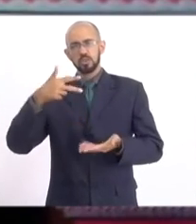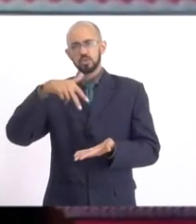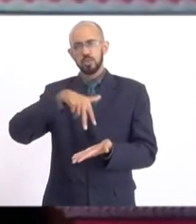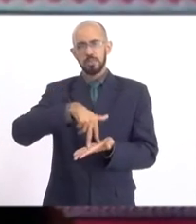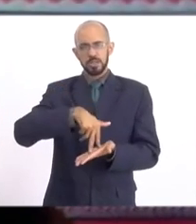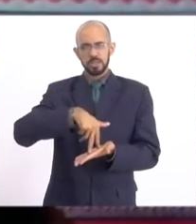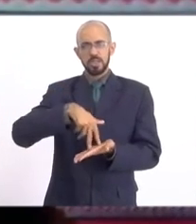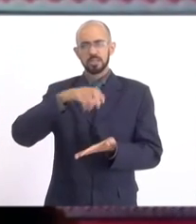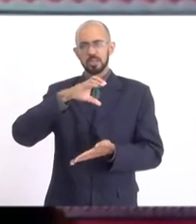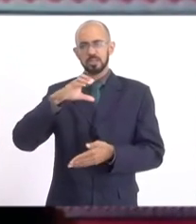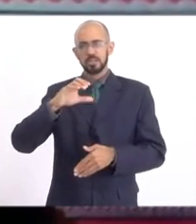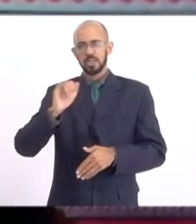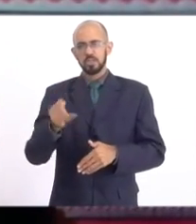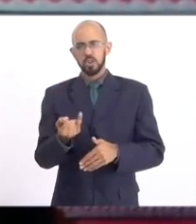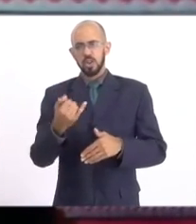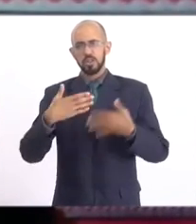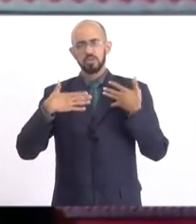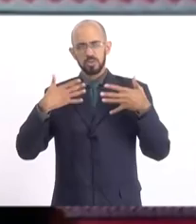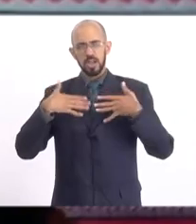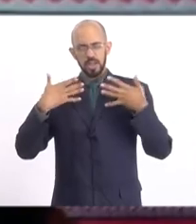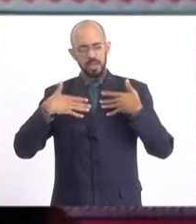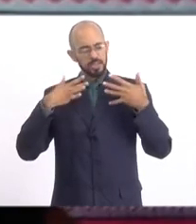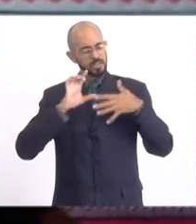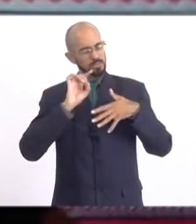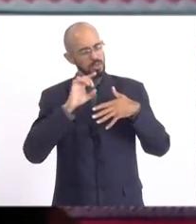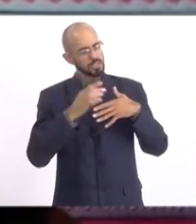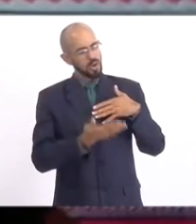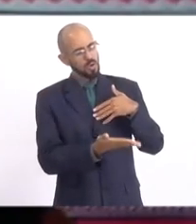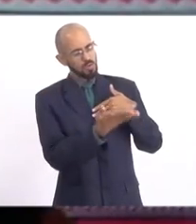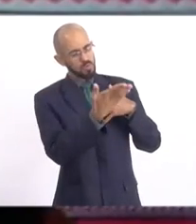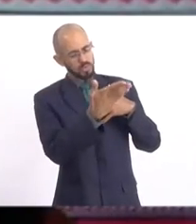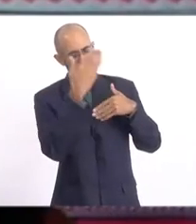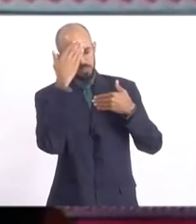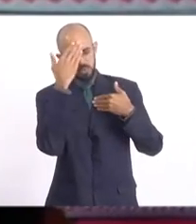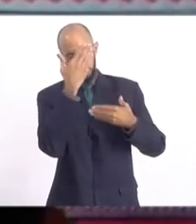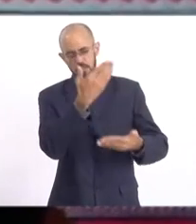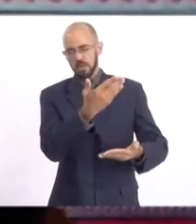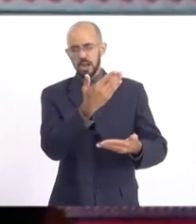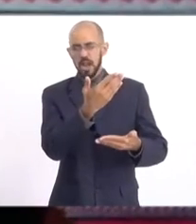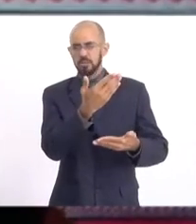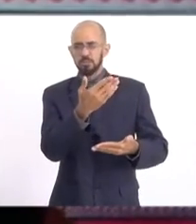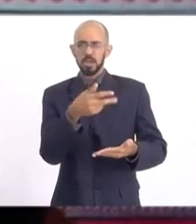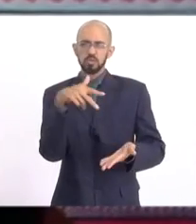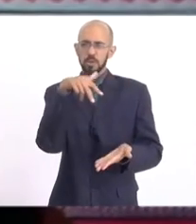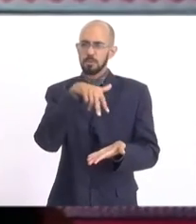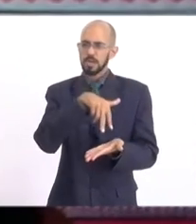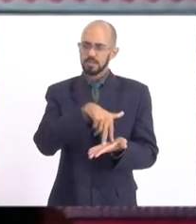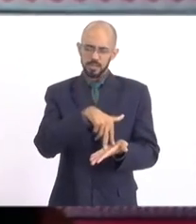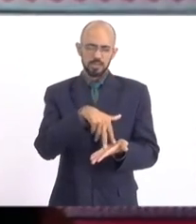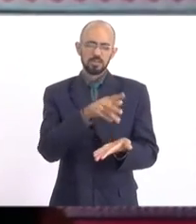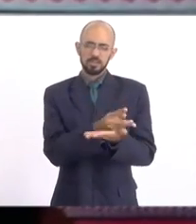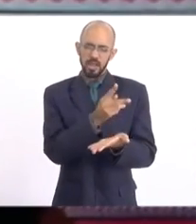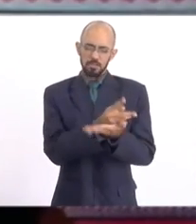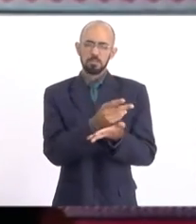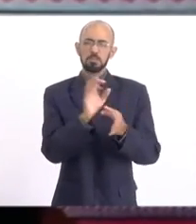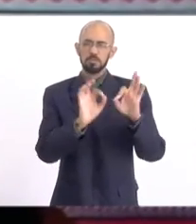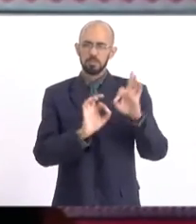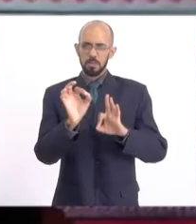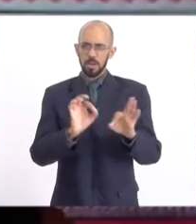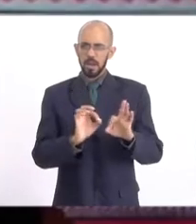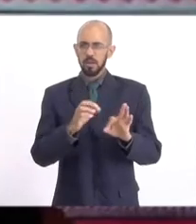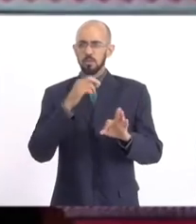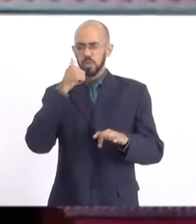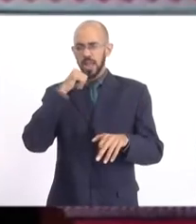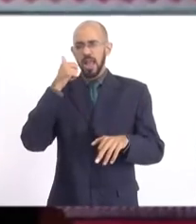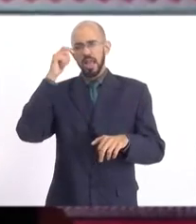em especial a você. Meu, muito obrigado pela tua sempre presença, muito cordial e muito preparada. Como mulher, como